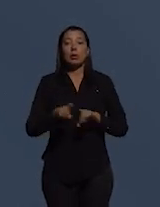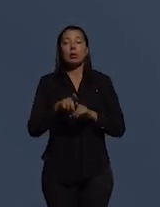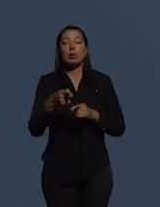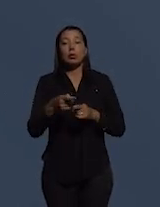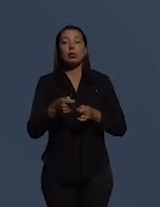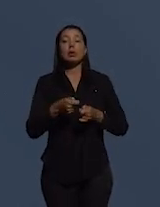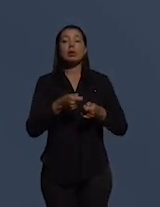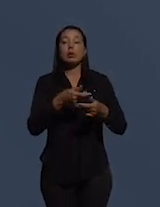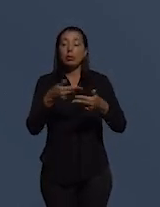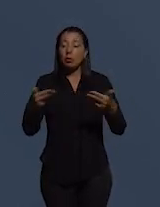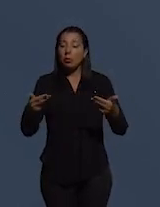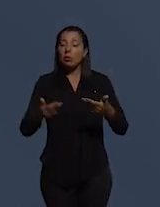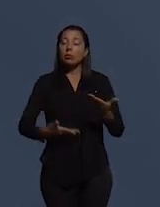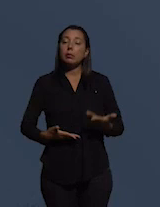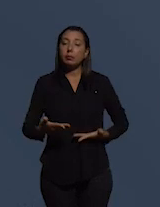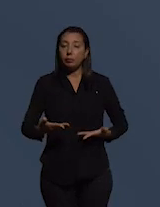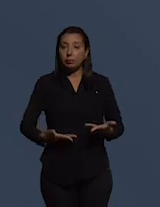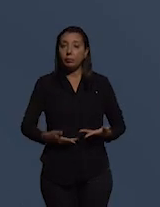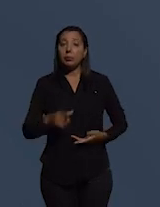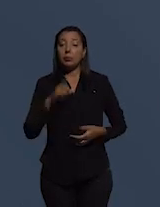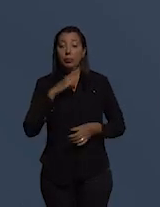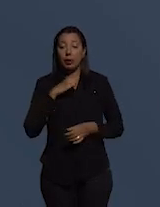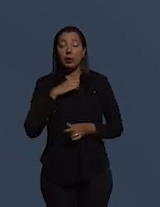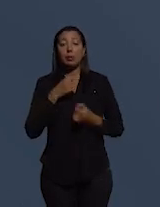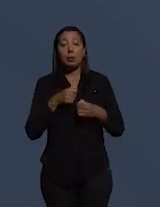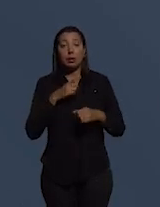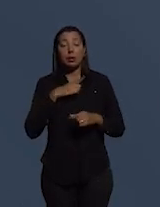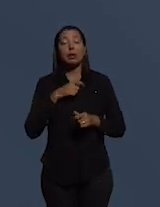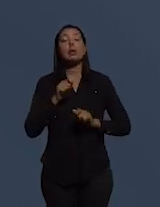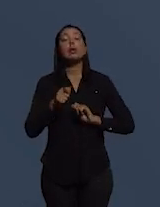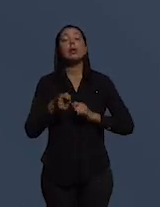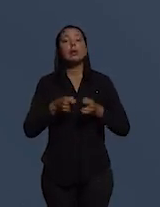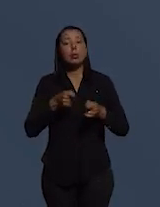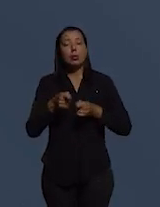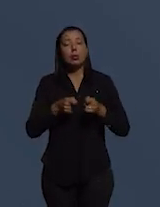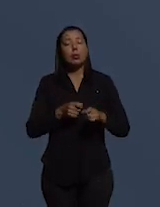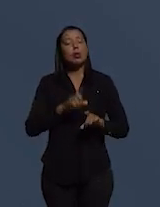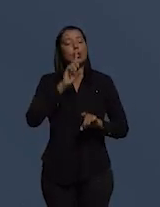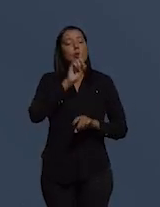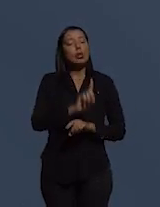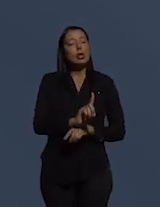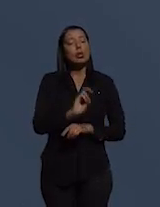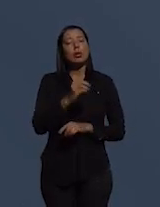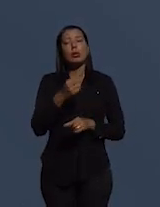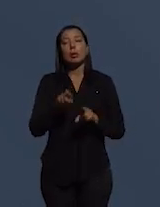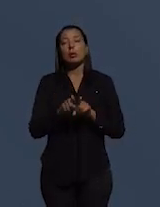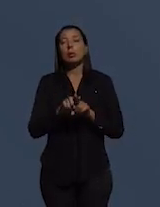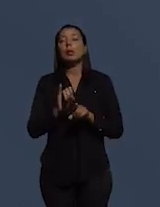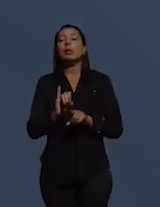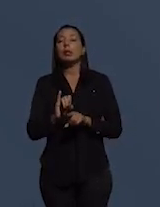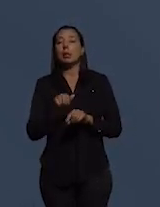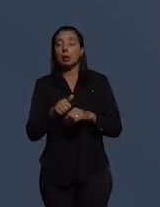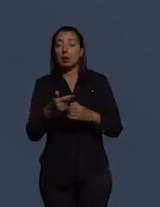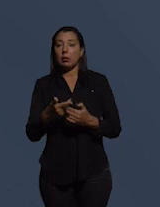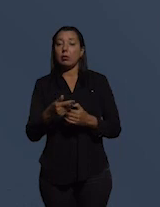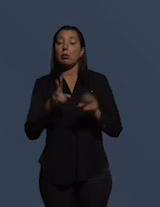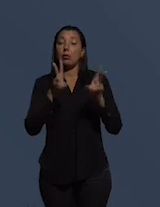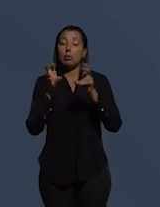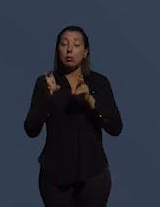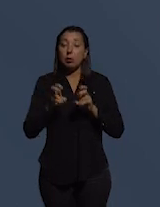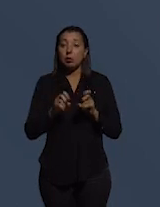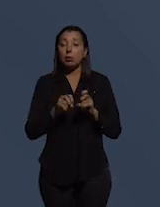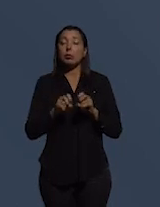atribuições funcionais, tem o dever de lidar direta ou indiretamente com a temática